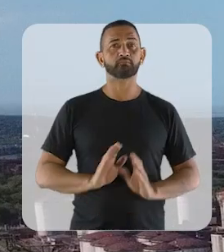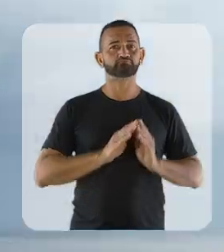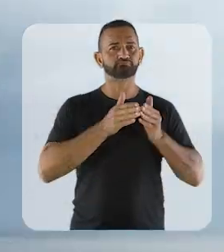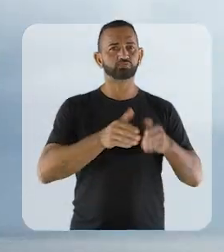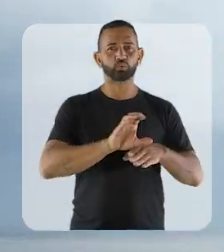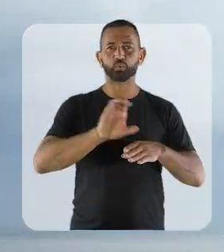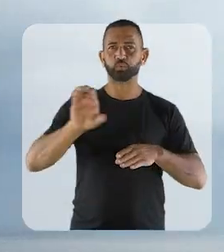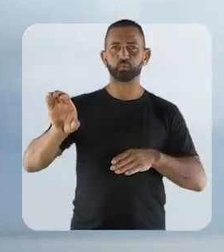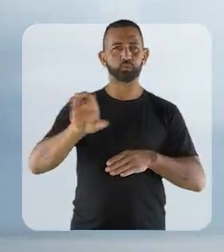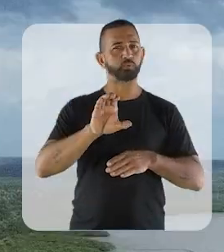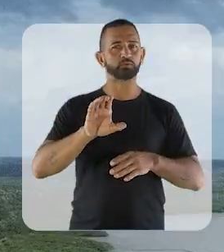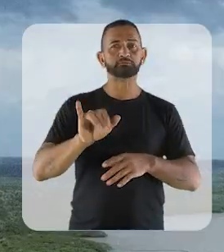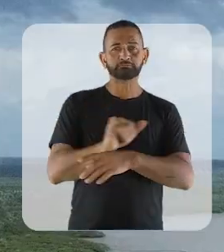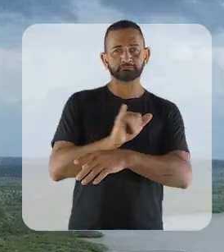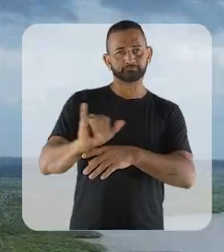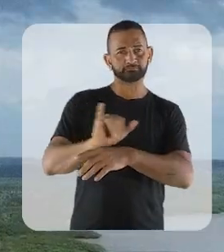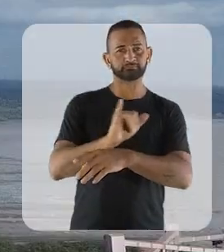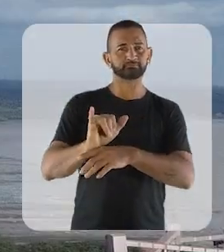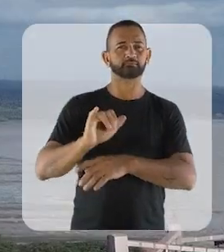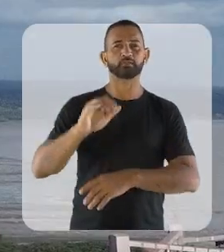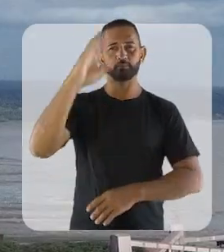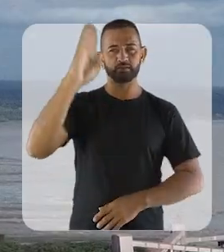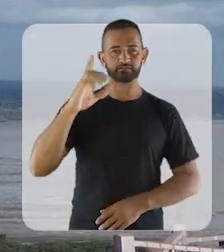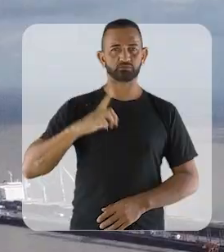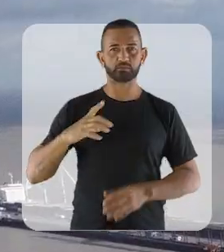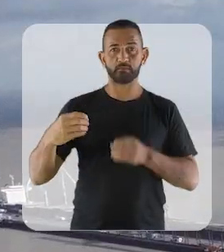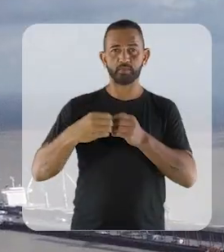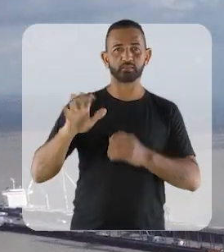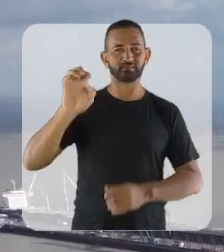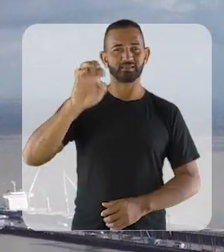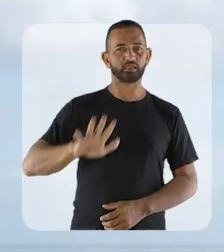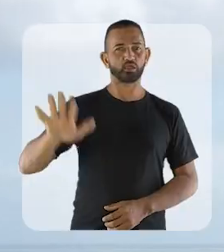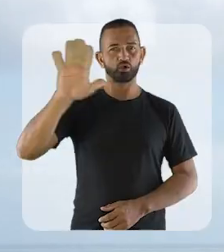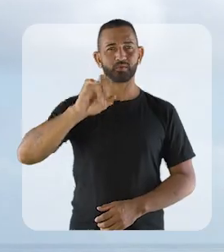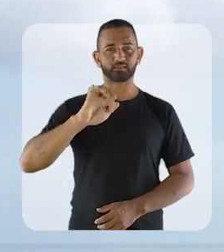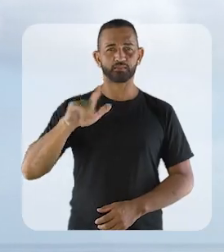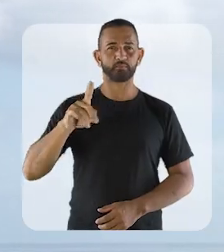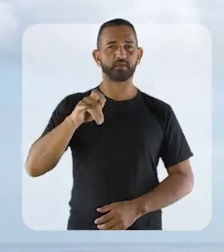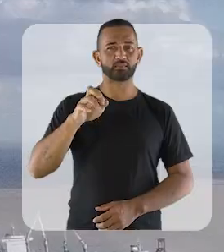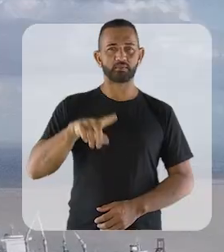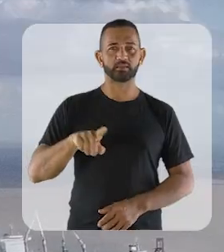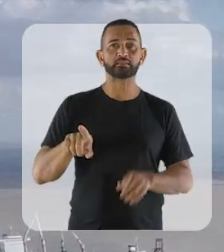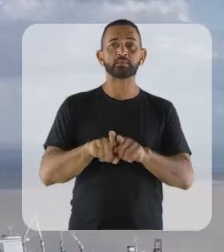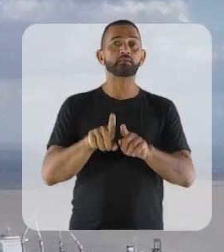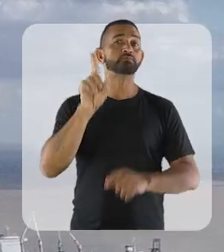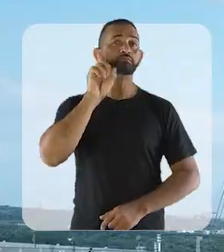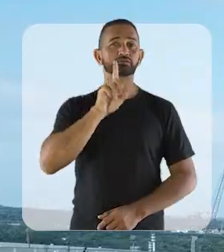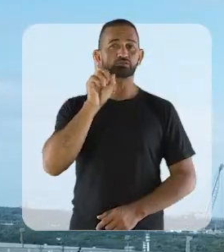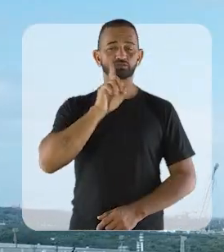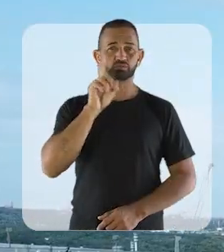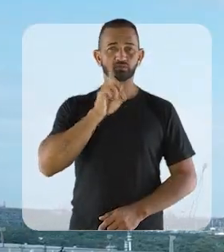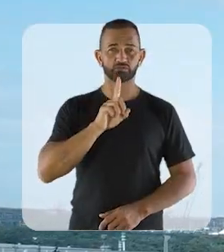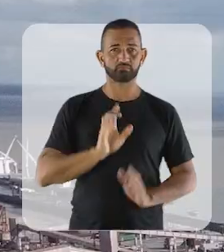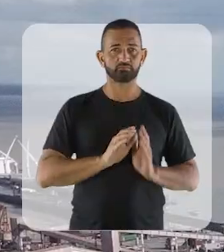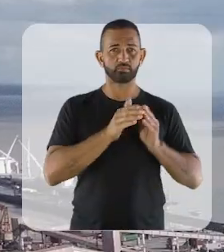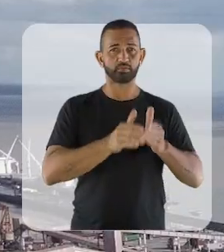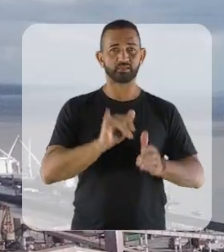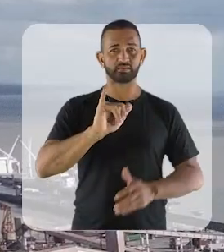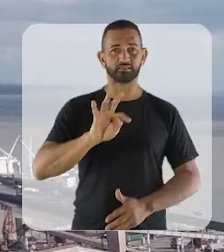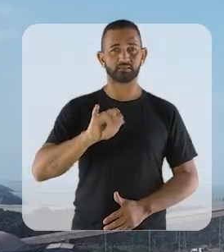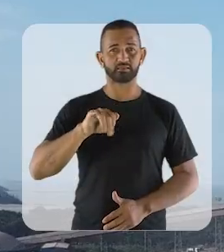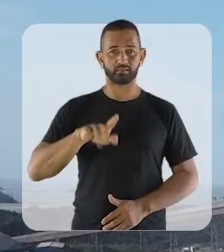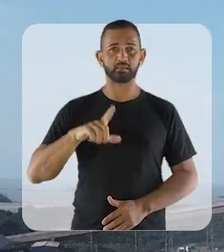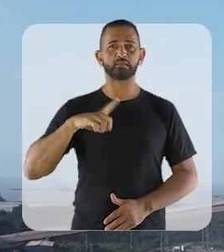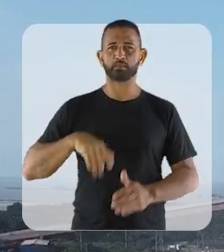portos do Brasil mais estratégicos, pela proximidade com a Europa, Canal do Panamá e Estados Unidos. O terminal do Itaqui